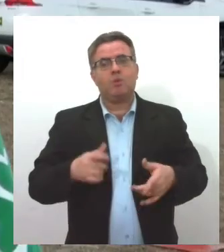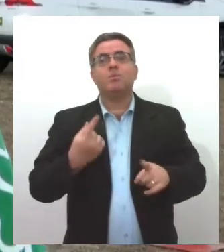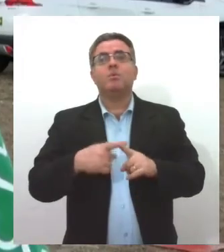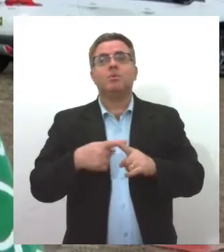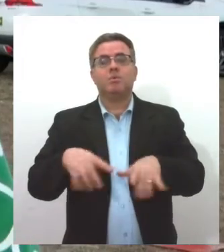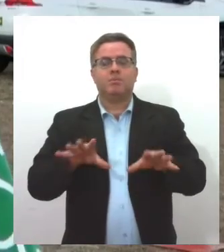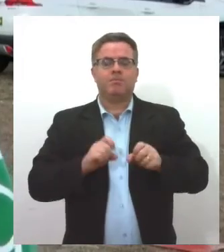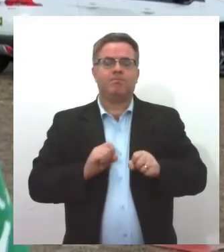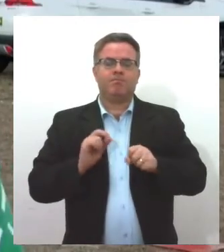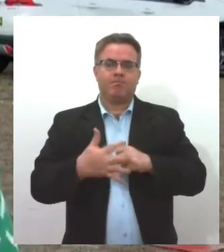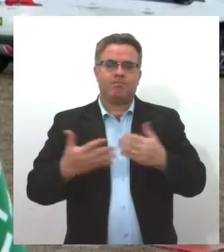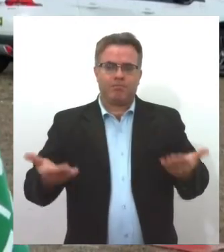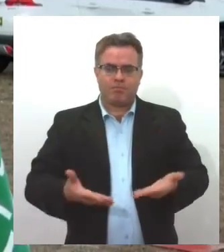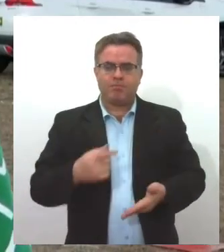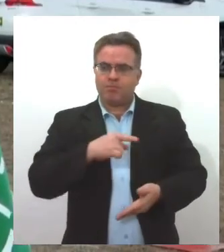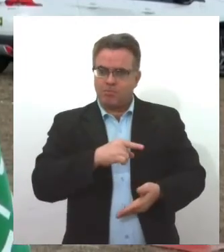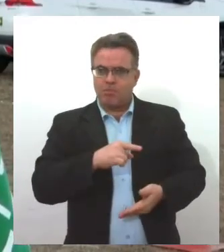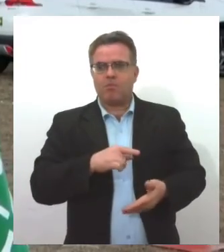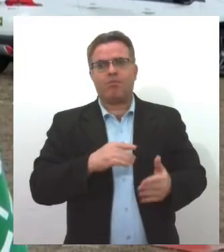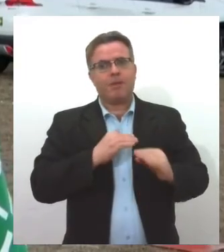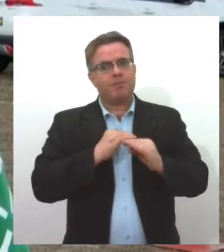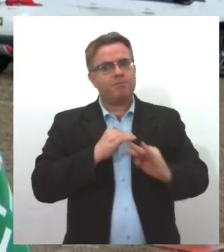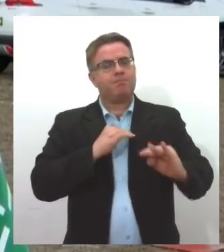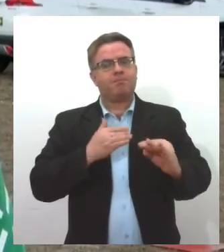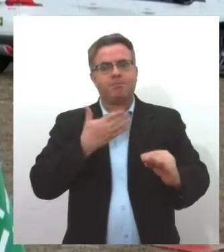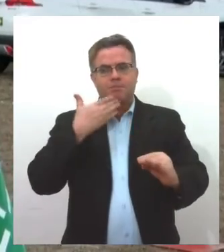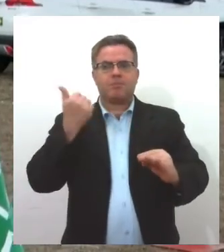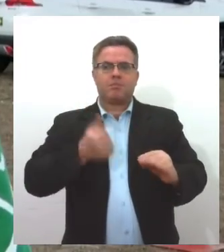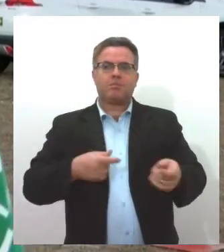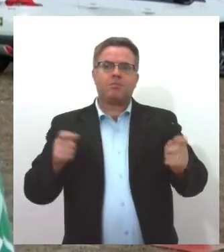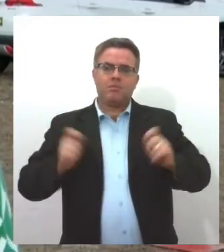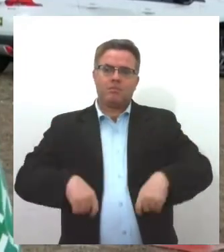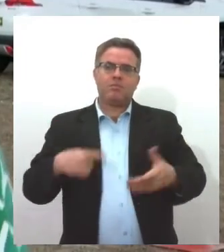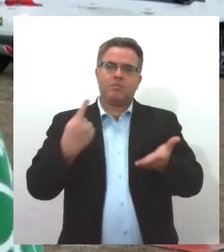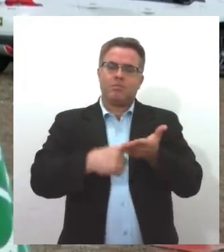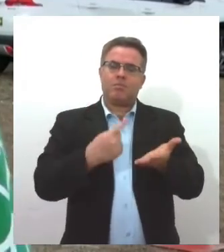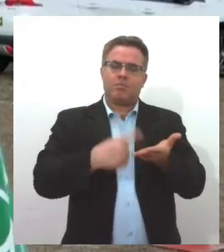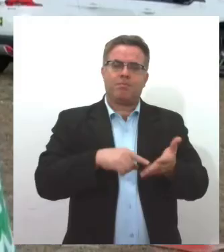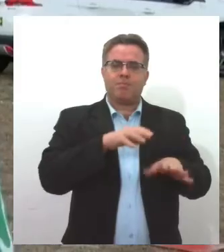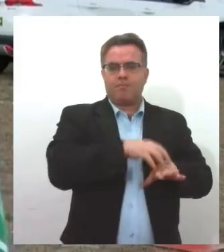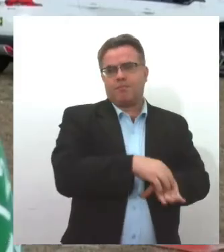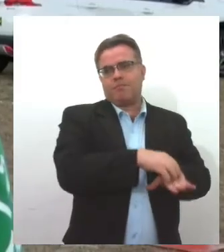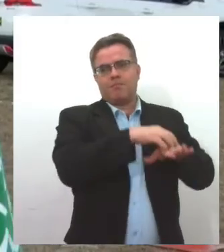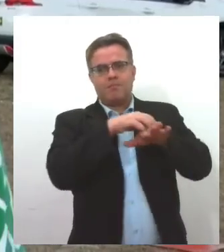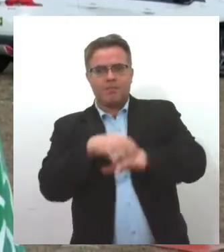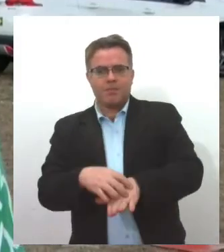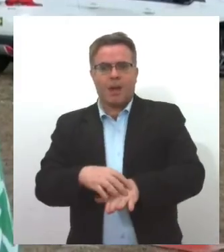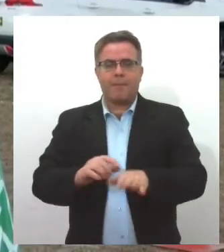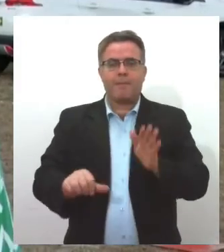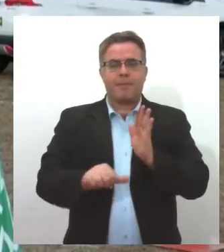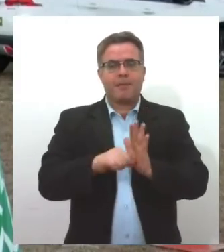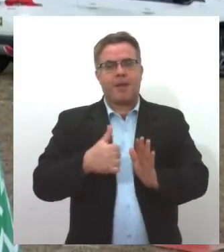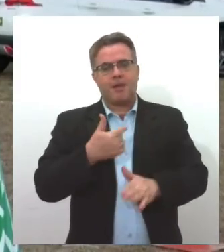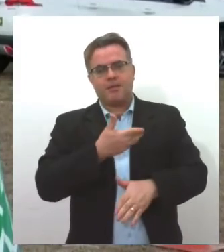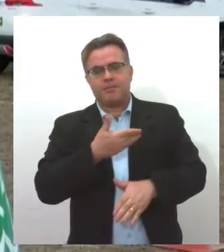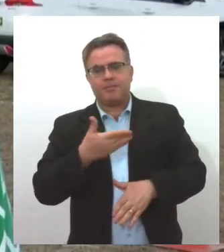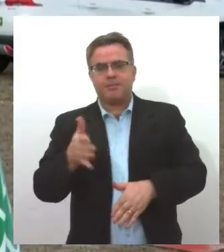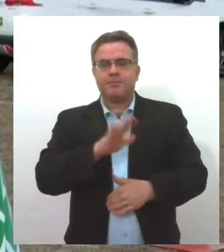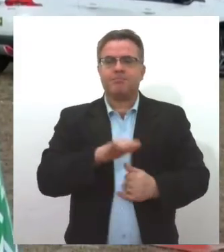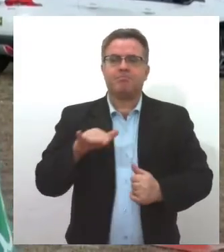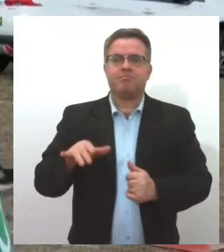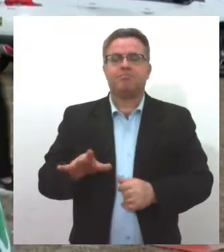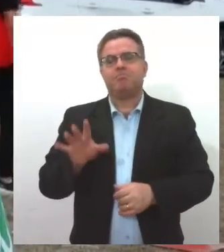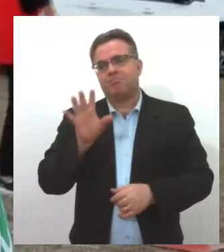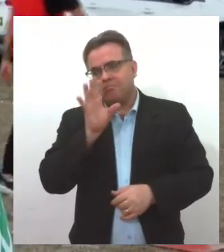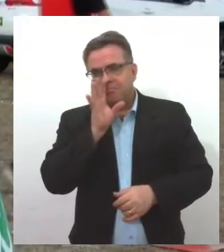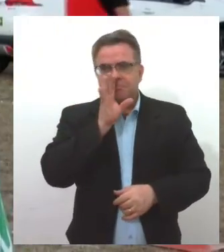Agora que a gente consegue uma estabilidade um pouco maior, a gente vem realizar o sonho que é de muitos a primeira vez. crianças que estão vindo conhecer o